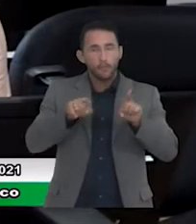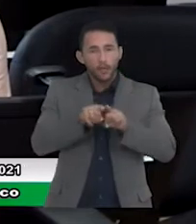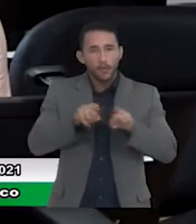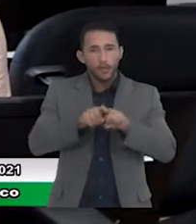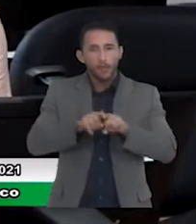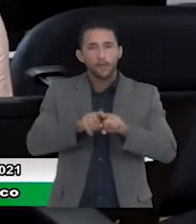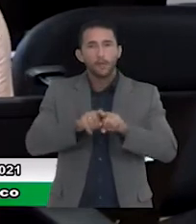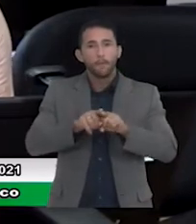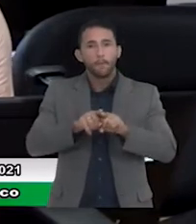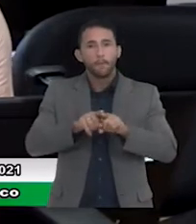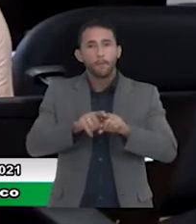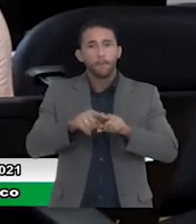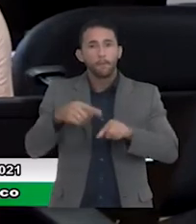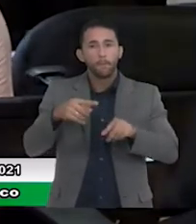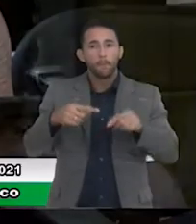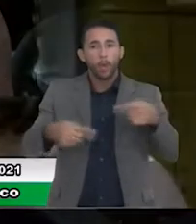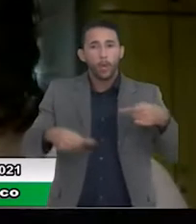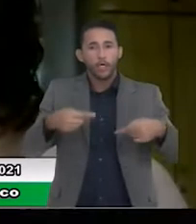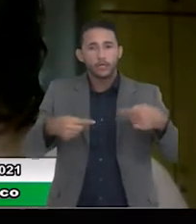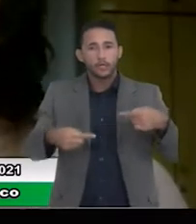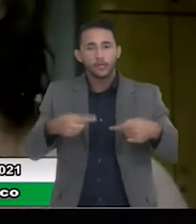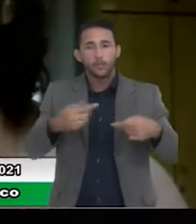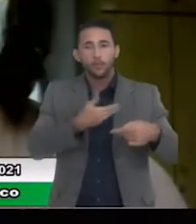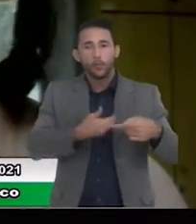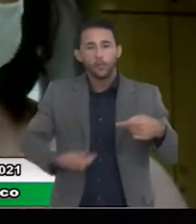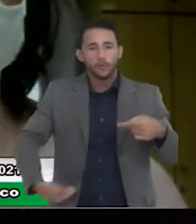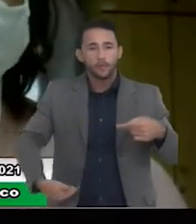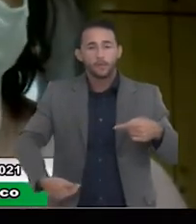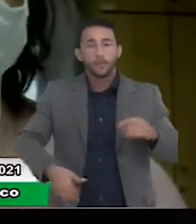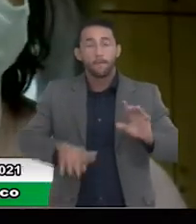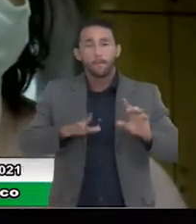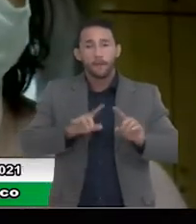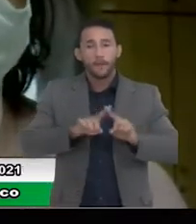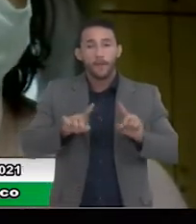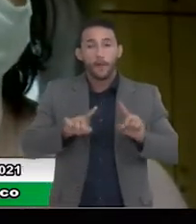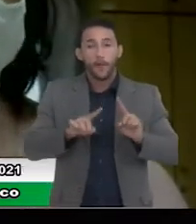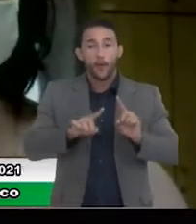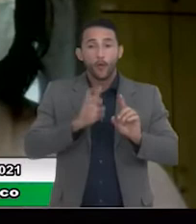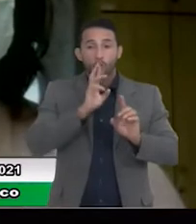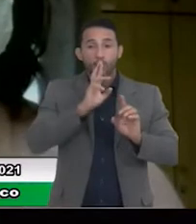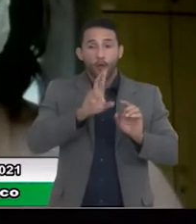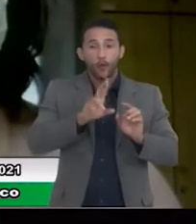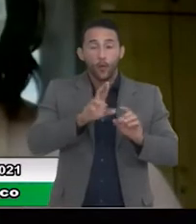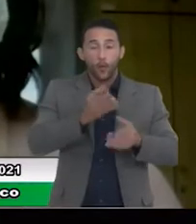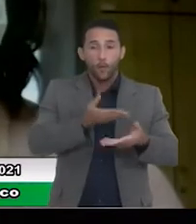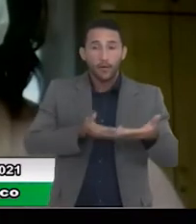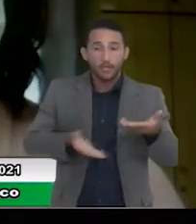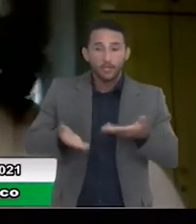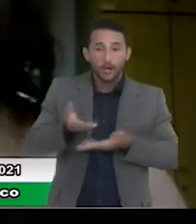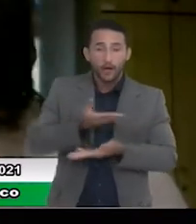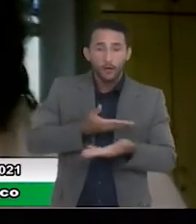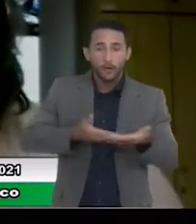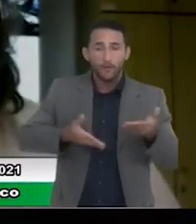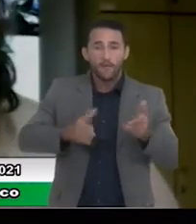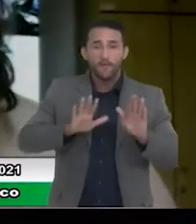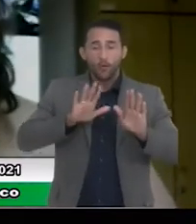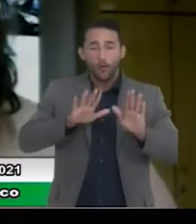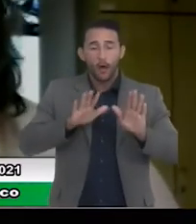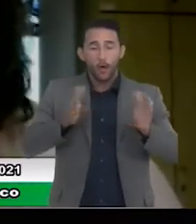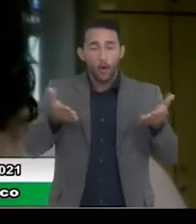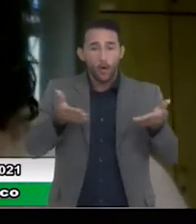municipais. Esse é um resultado compartilhado. Eu queria passar a palavra para a Karine, para ela fazer a apresentação,